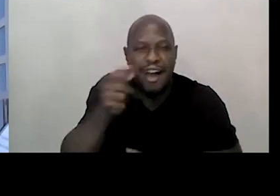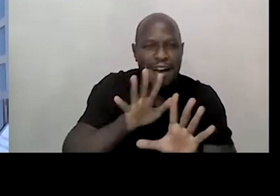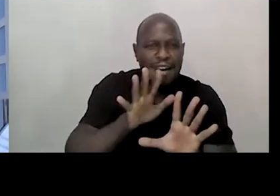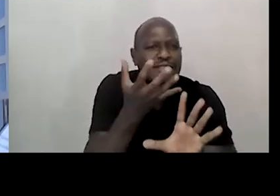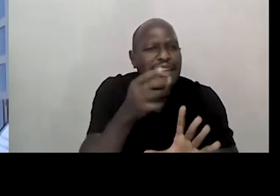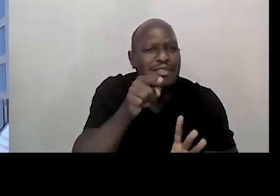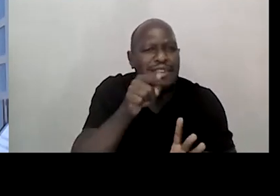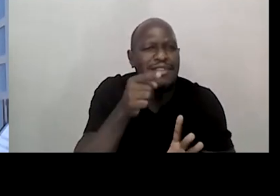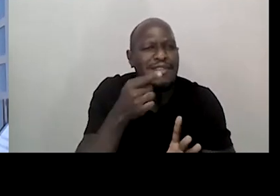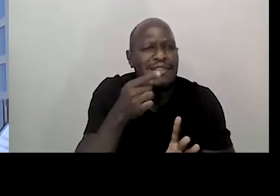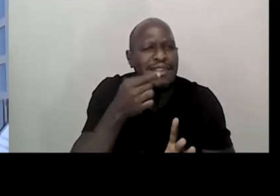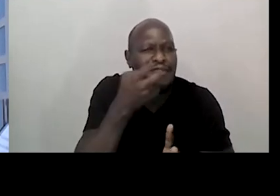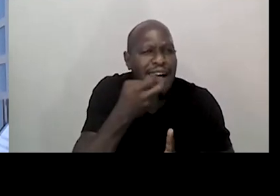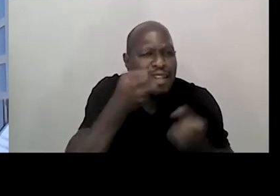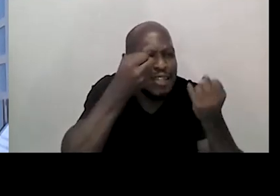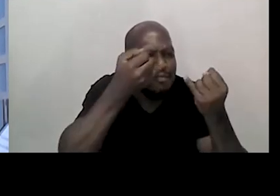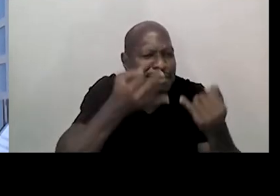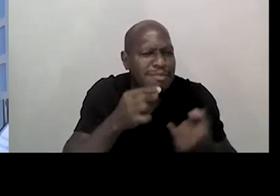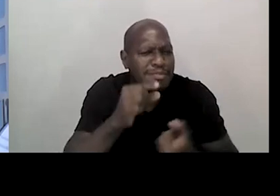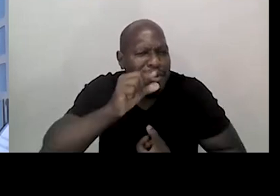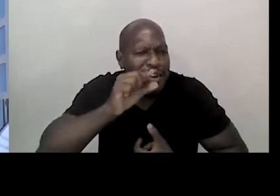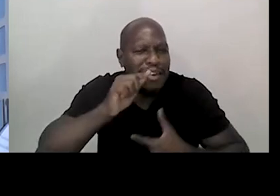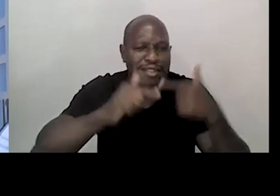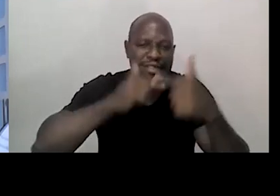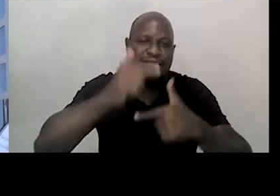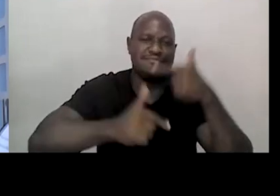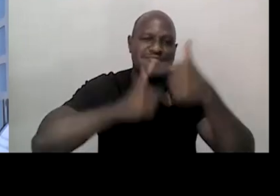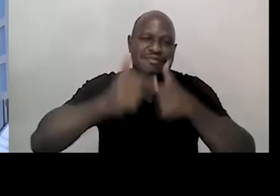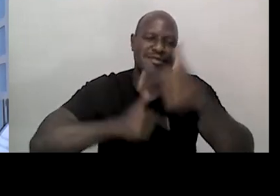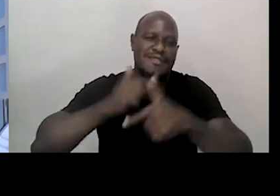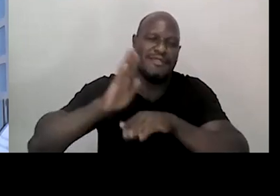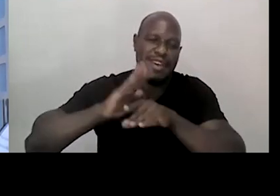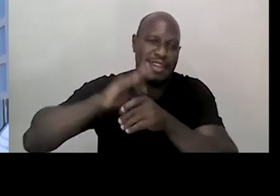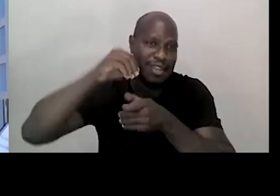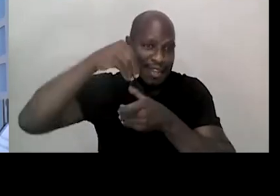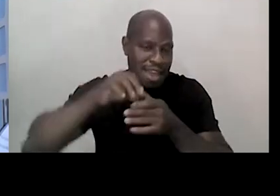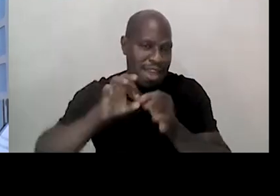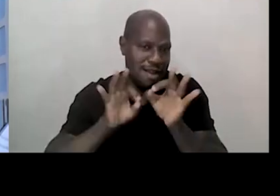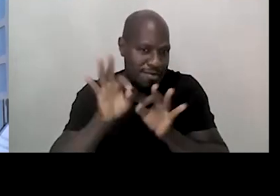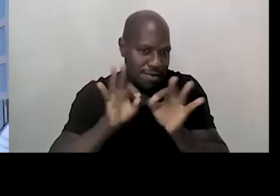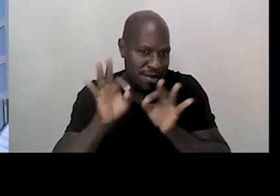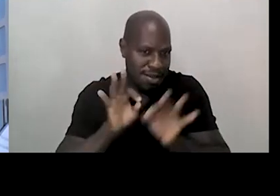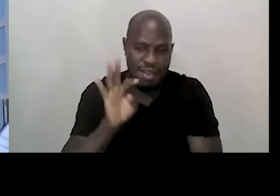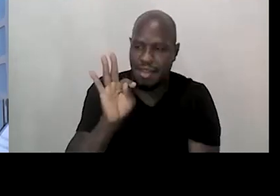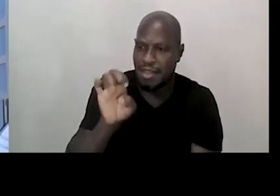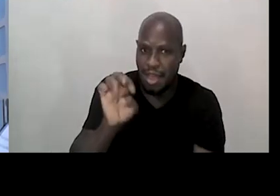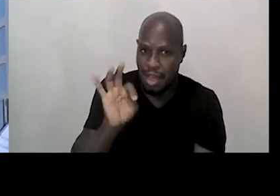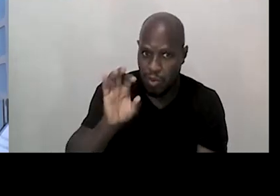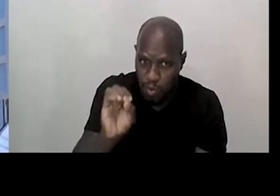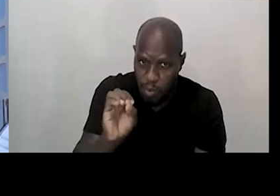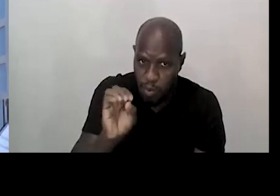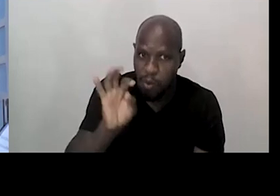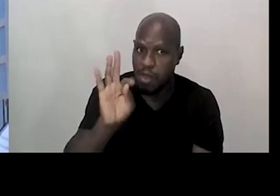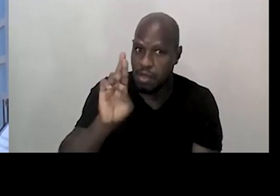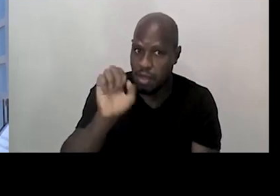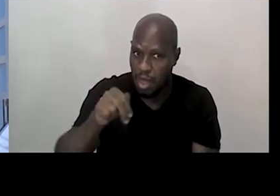sobre o trabalho que você desenvolve dentro do projeto Teto, Trampo e Tratamento.